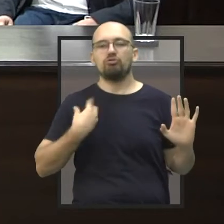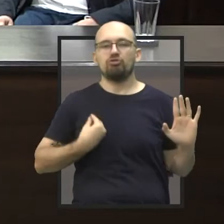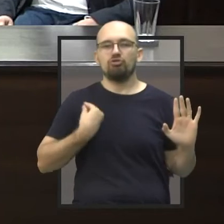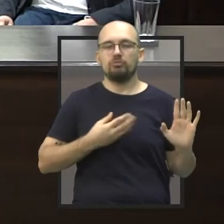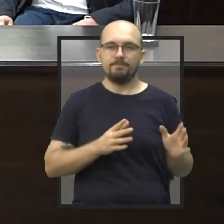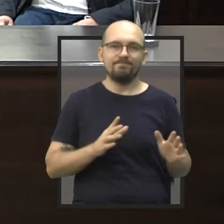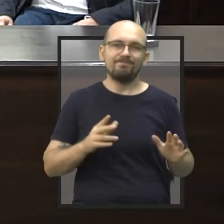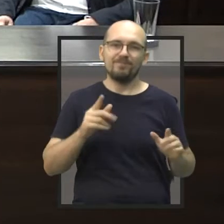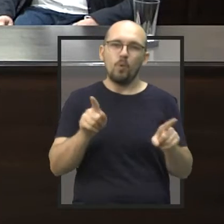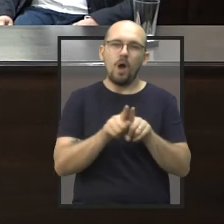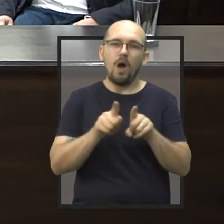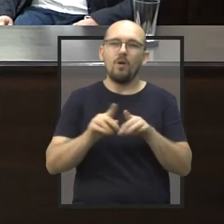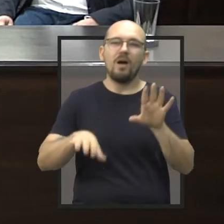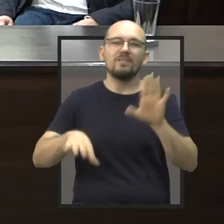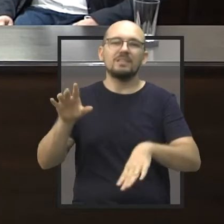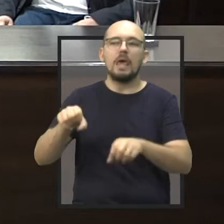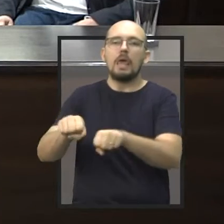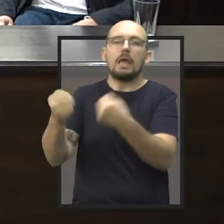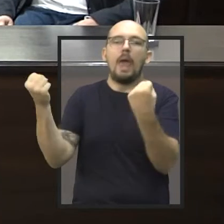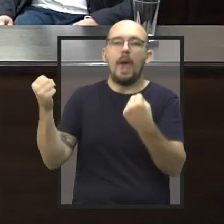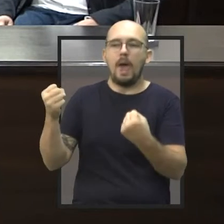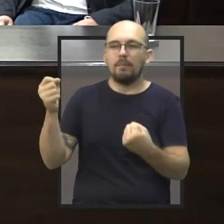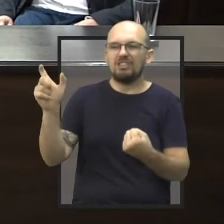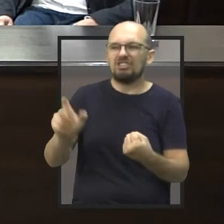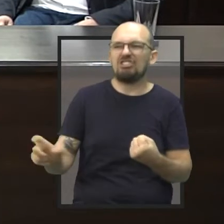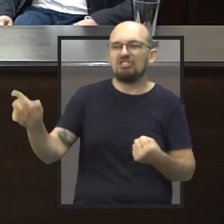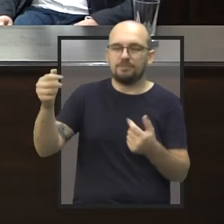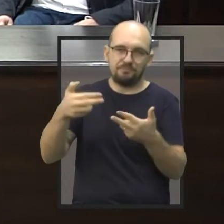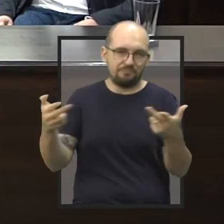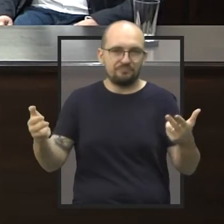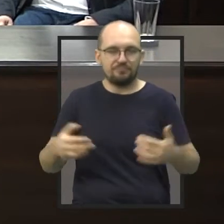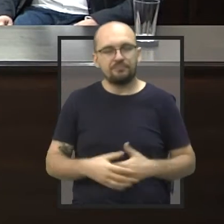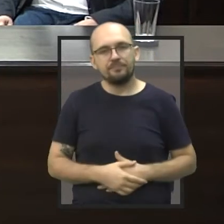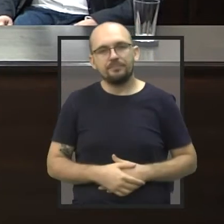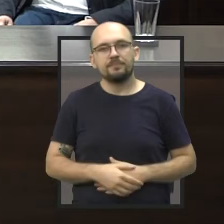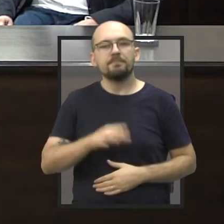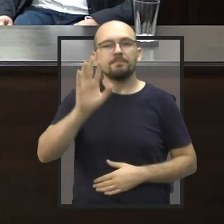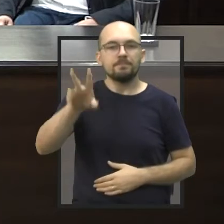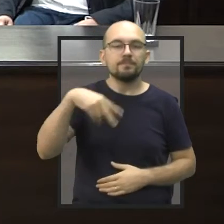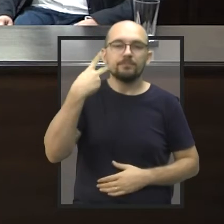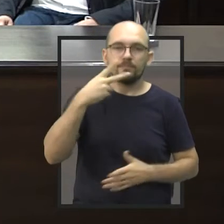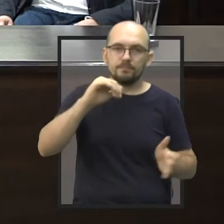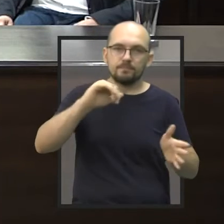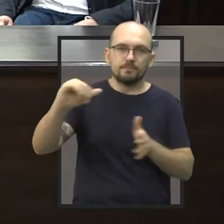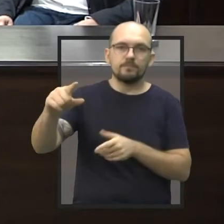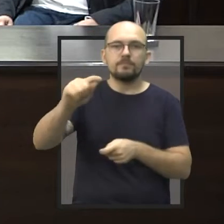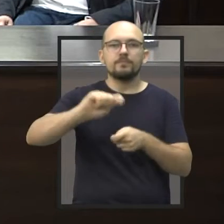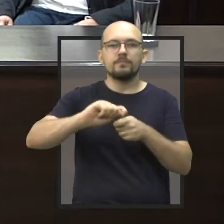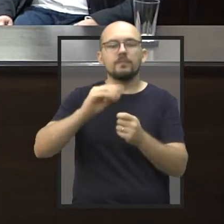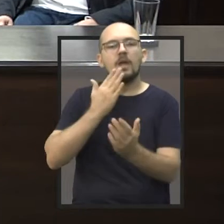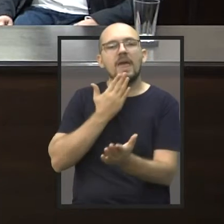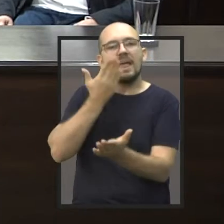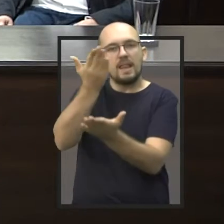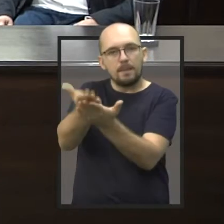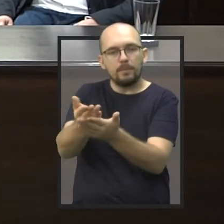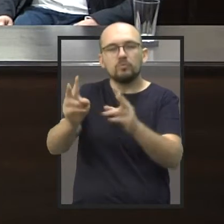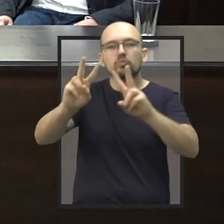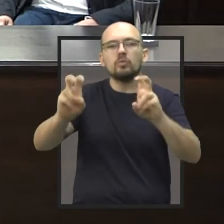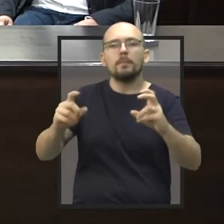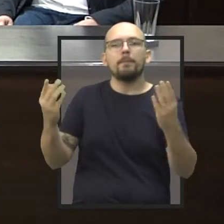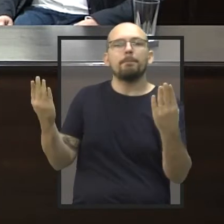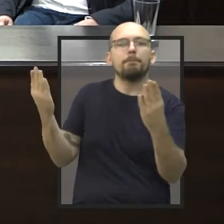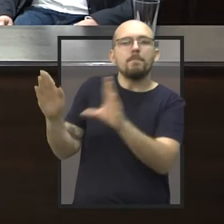vezes, até deteriorar o patrimônio público. Exato. Vereador, o senhor apresentou um requerimento pedindo informações acerca do fechamento do